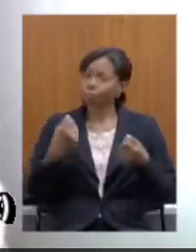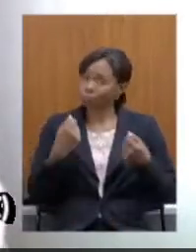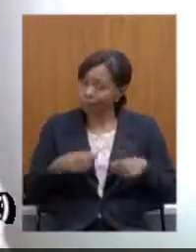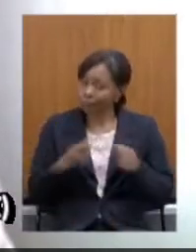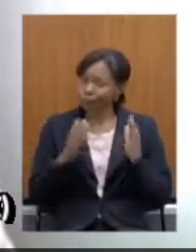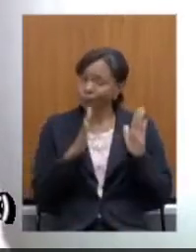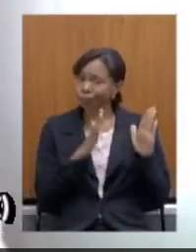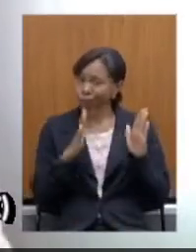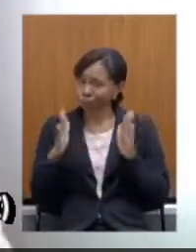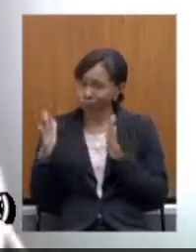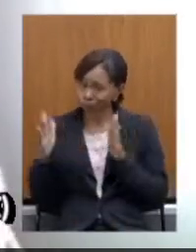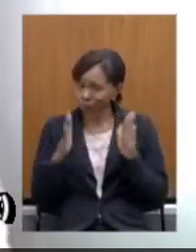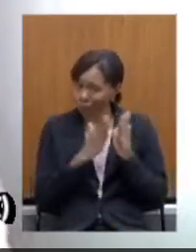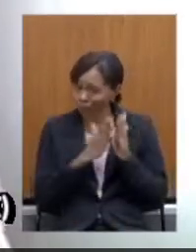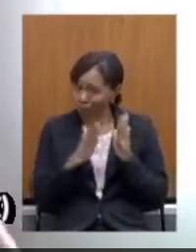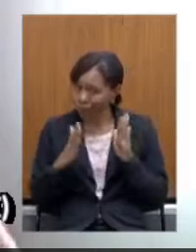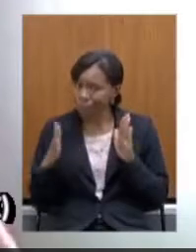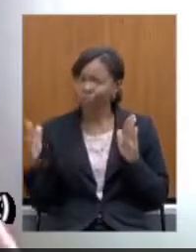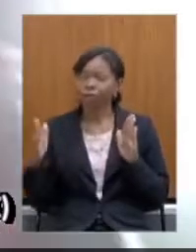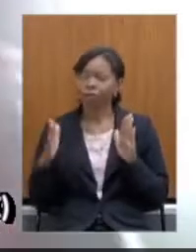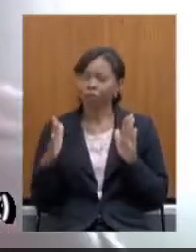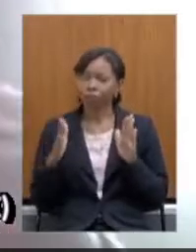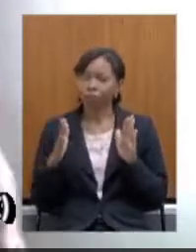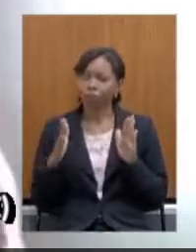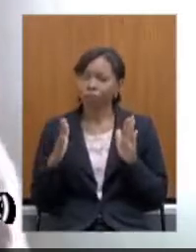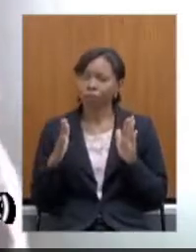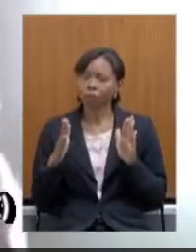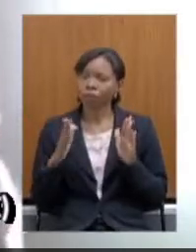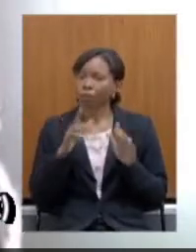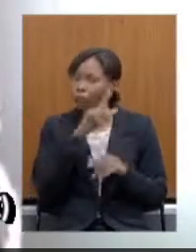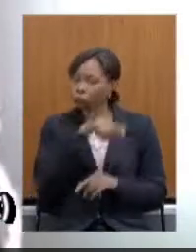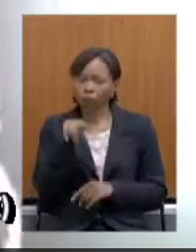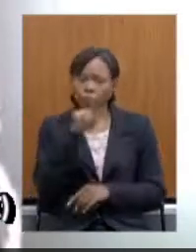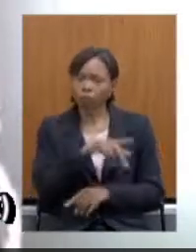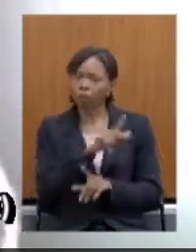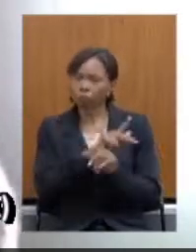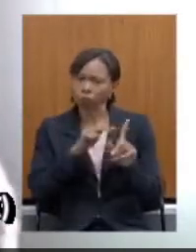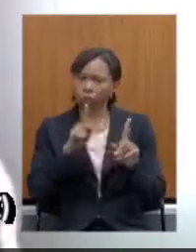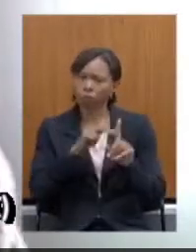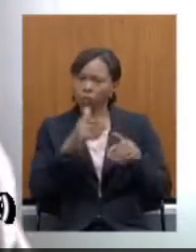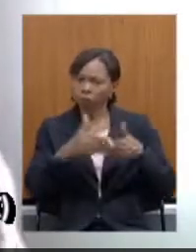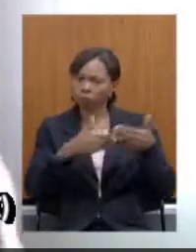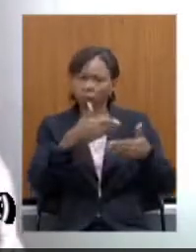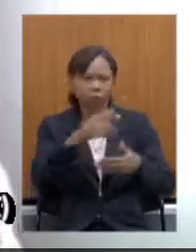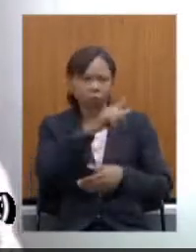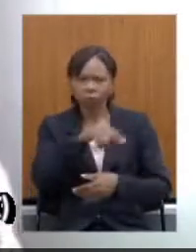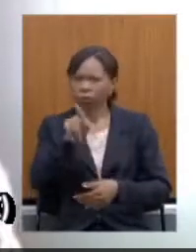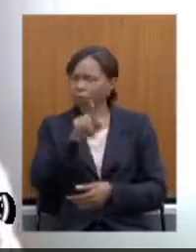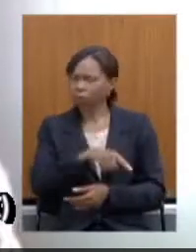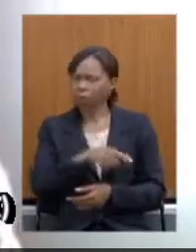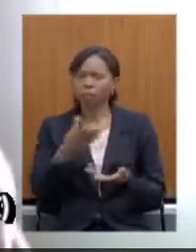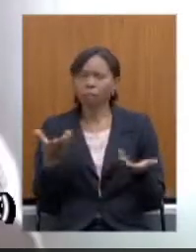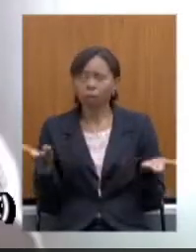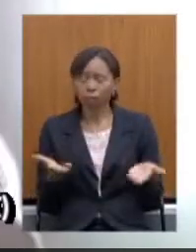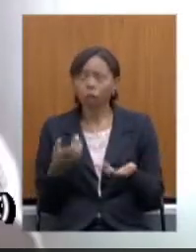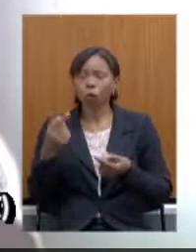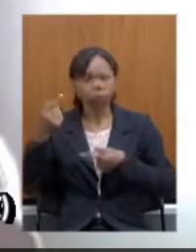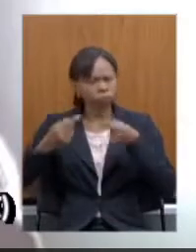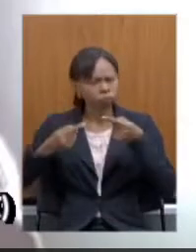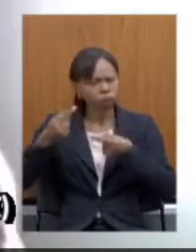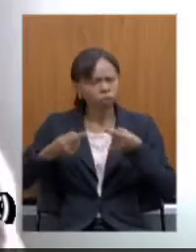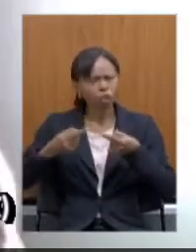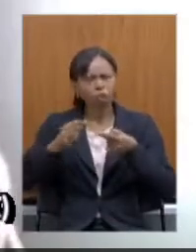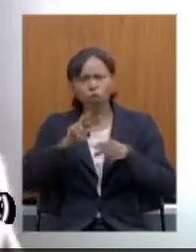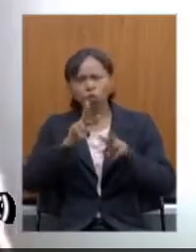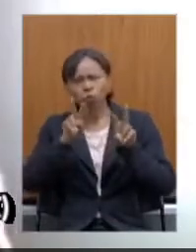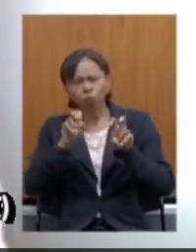então precisamos de fato suspender a tramitação da previdência e trazer um debate honesto sobre os dados que